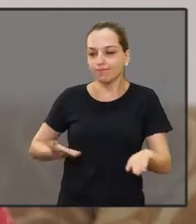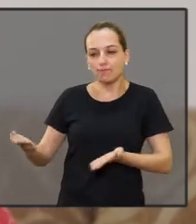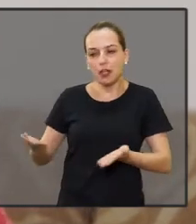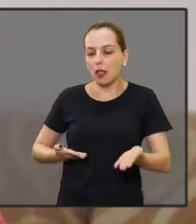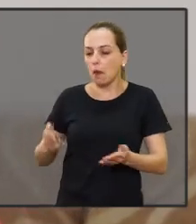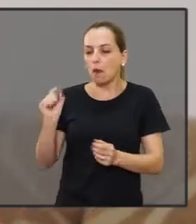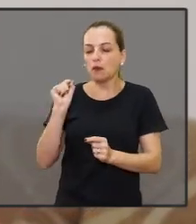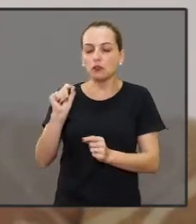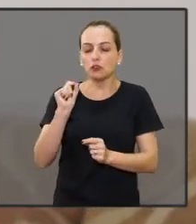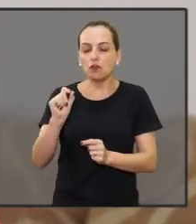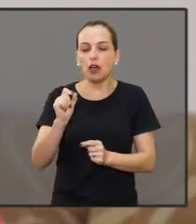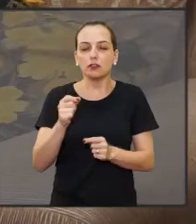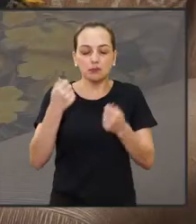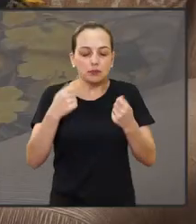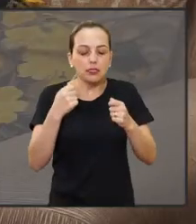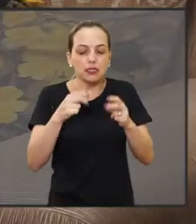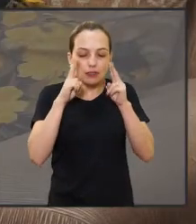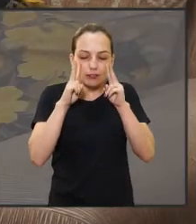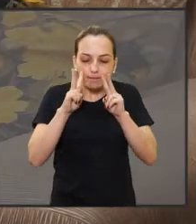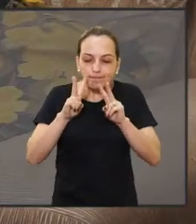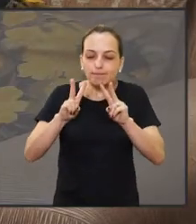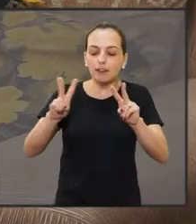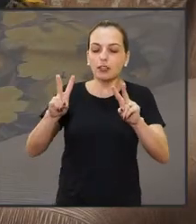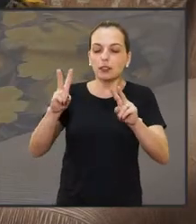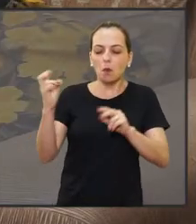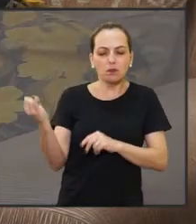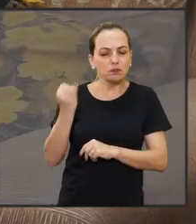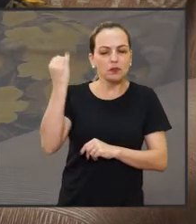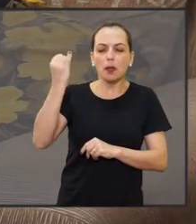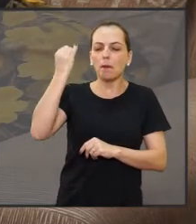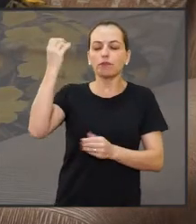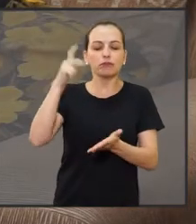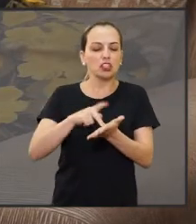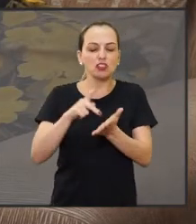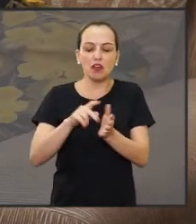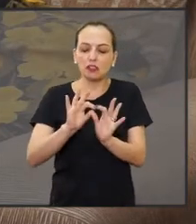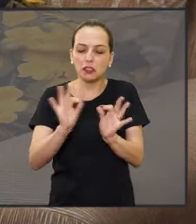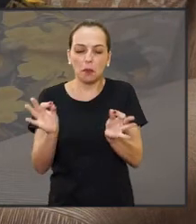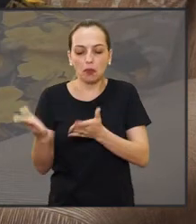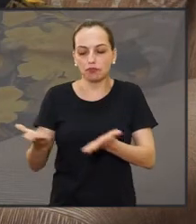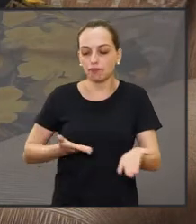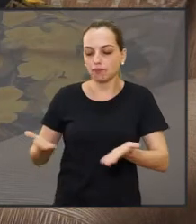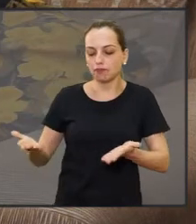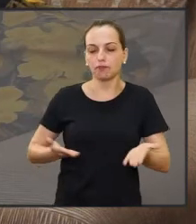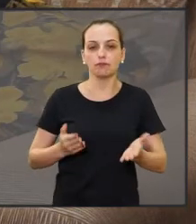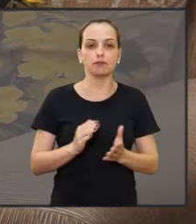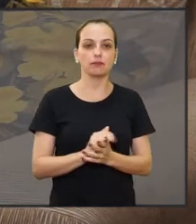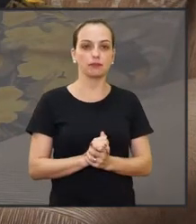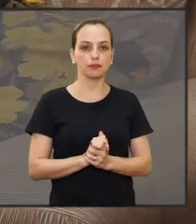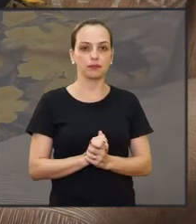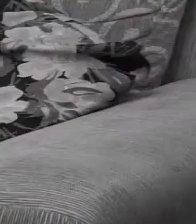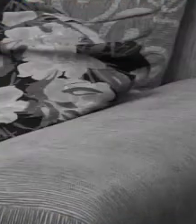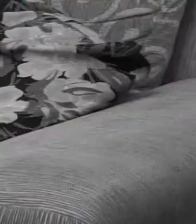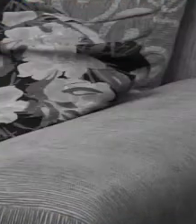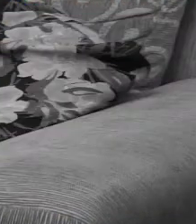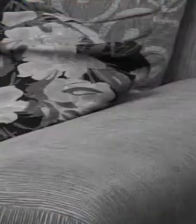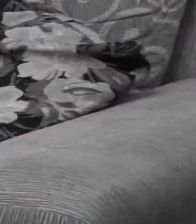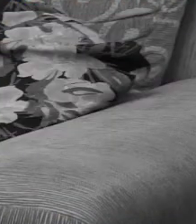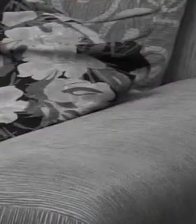como uma empregada doméstica, e deveria ser vista por algo muito maior do que simplesmente uma empregada doméstica.